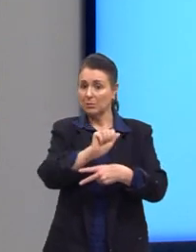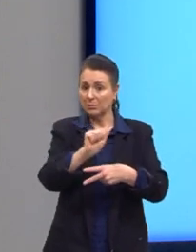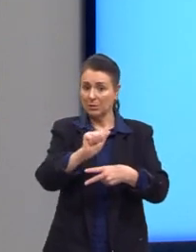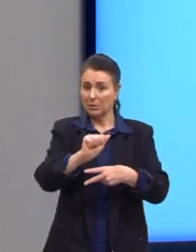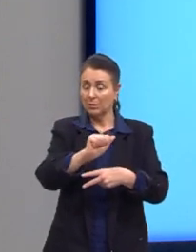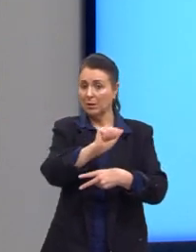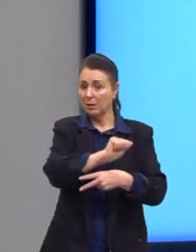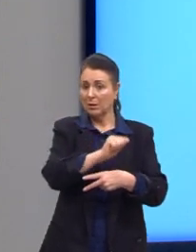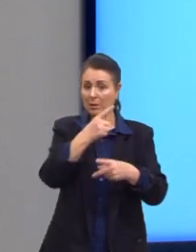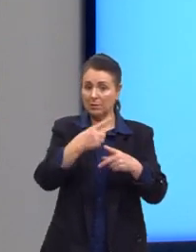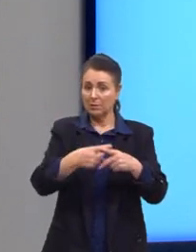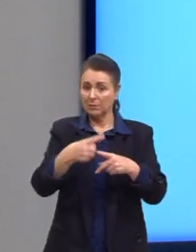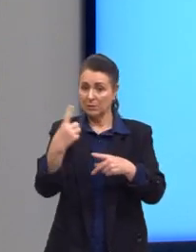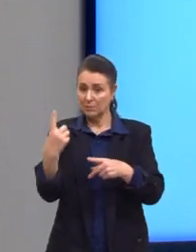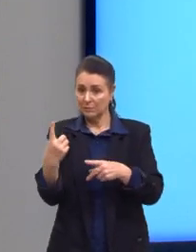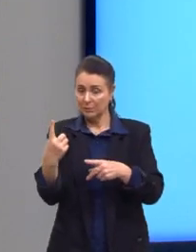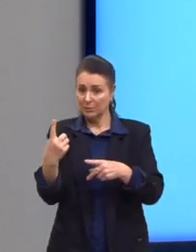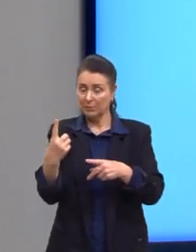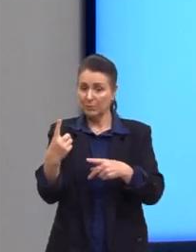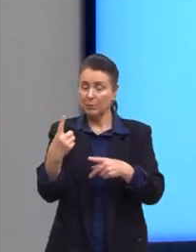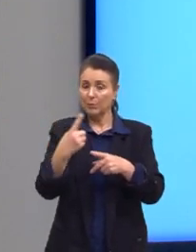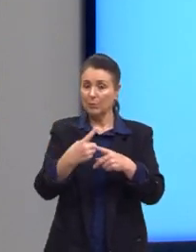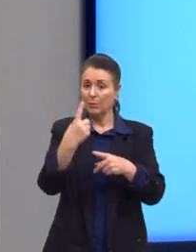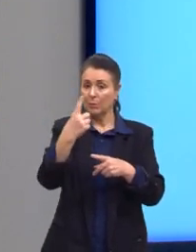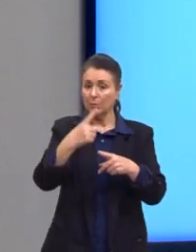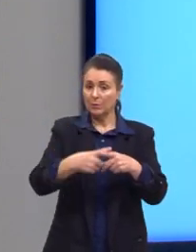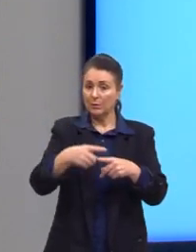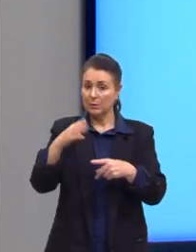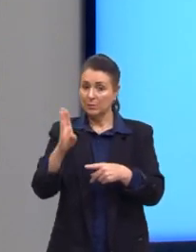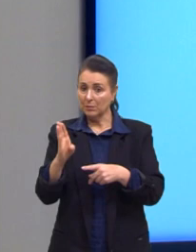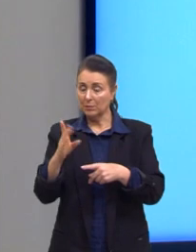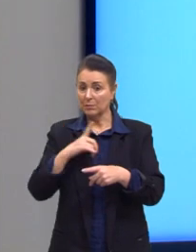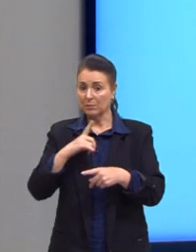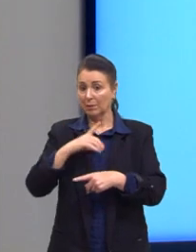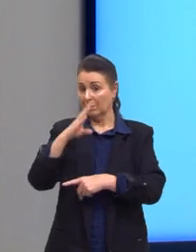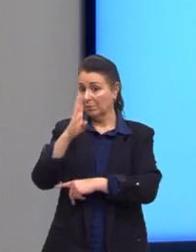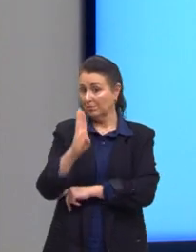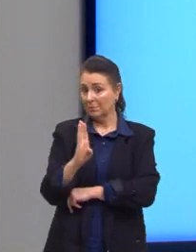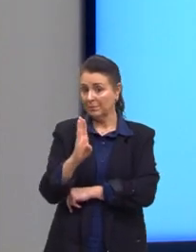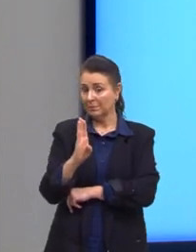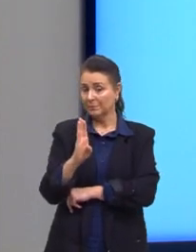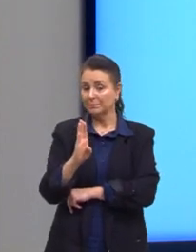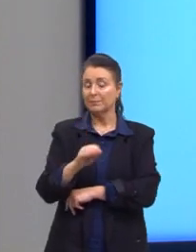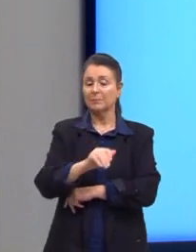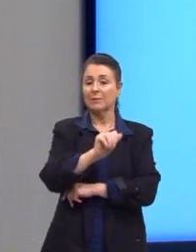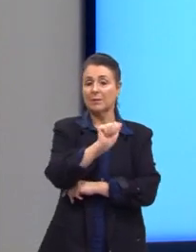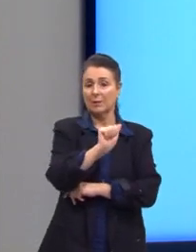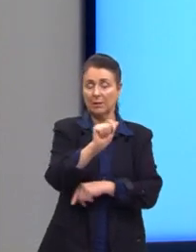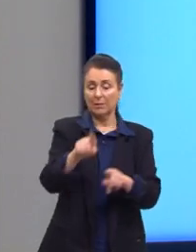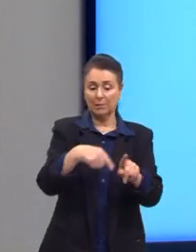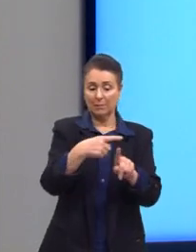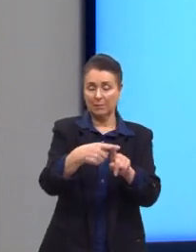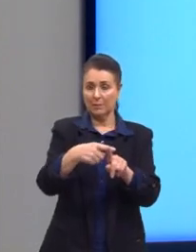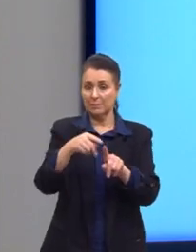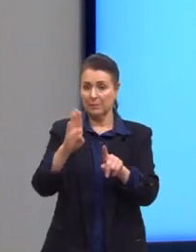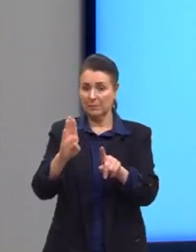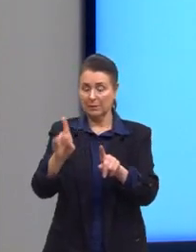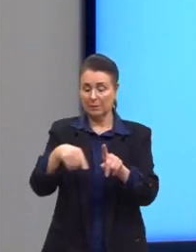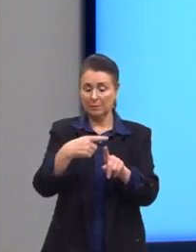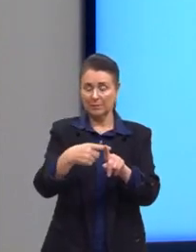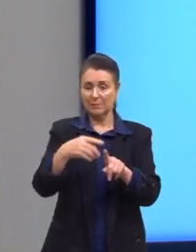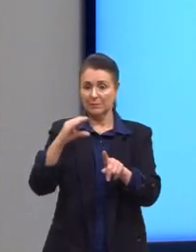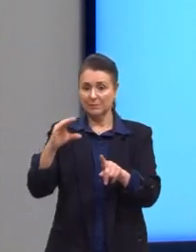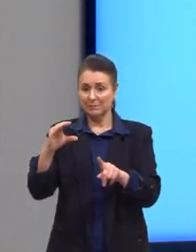ou 1 vezes o coeficiente b, nós teríamos b, né? Então, ficaríamos com a mais b mais c.